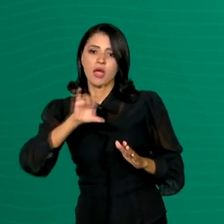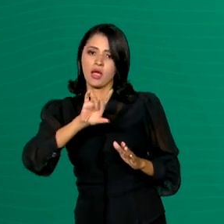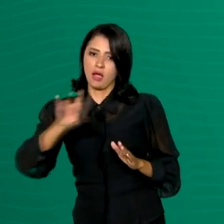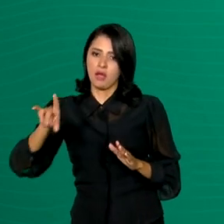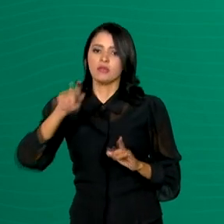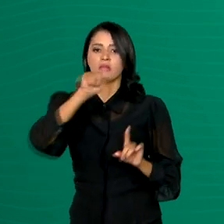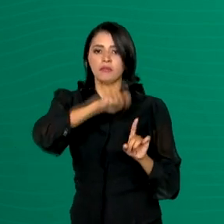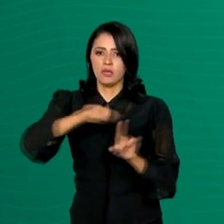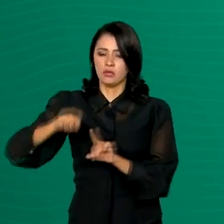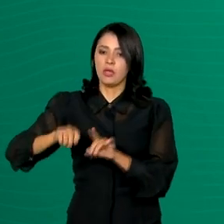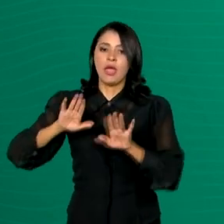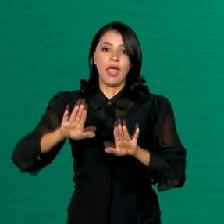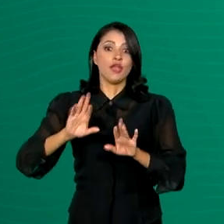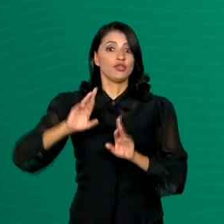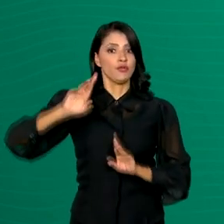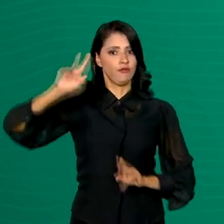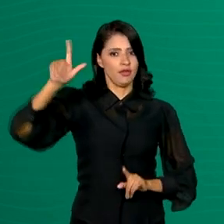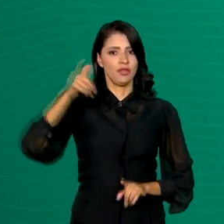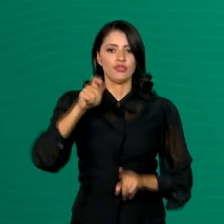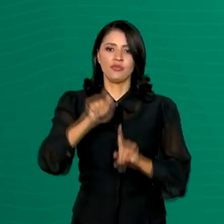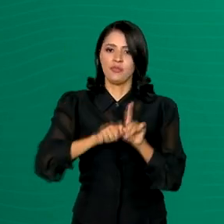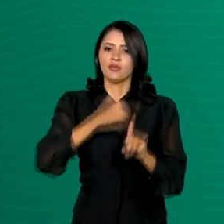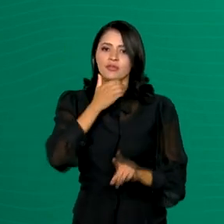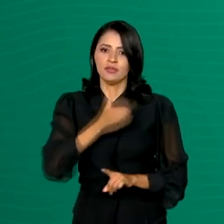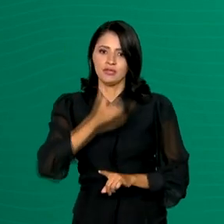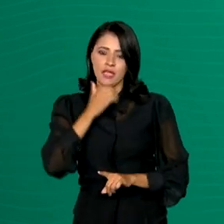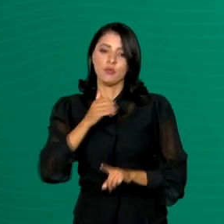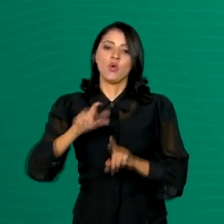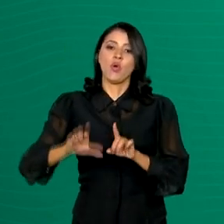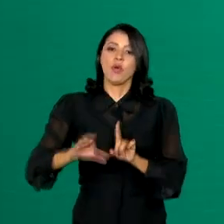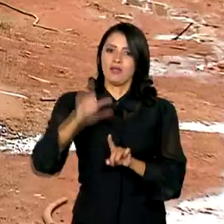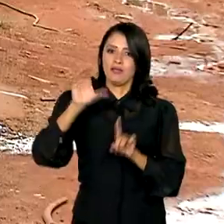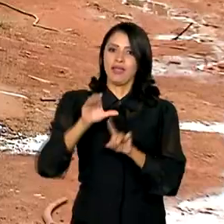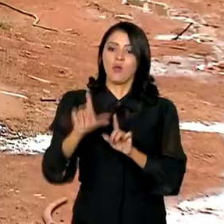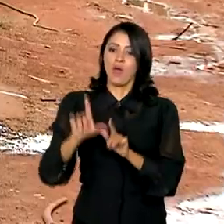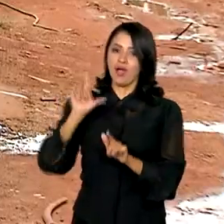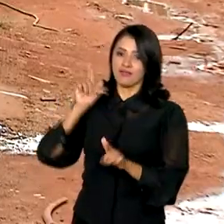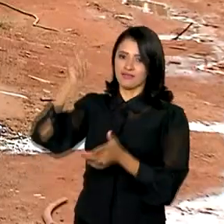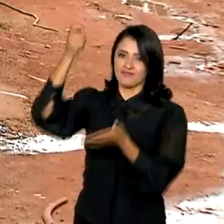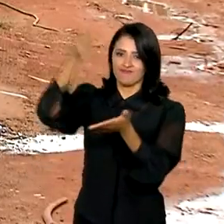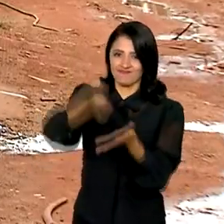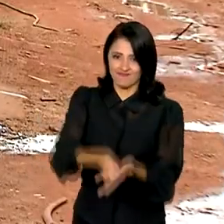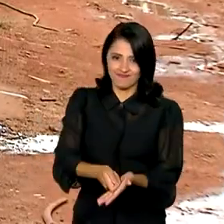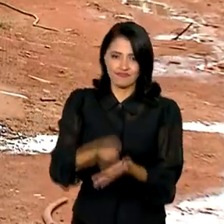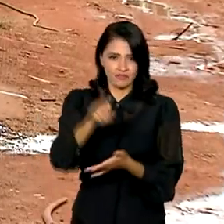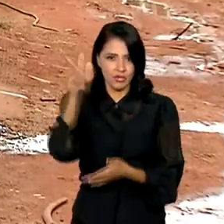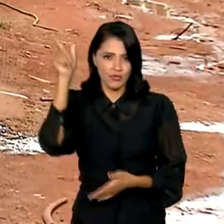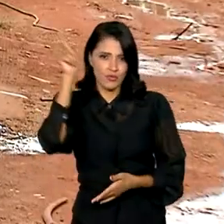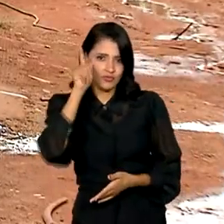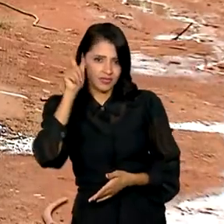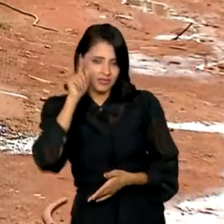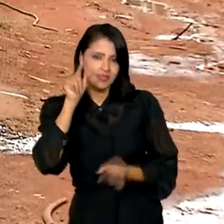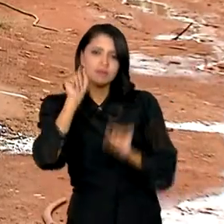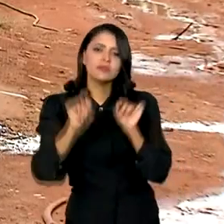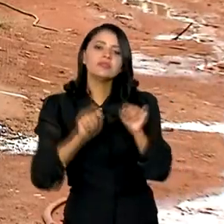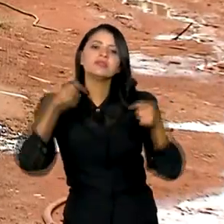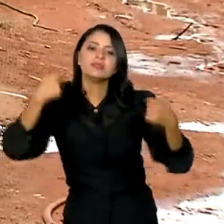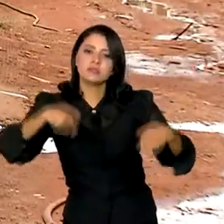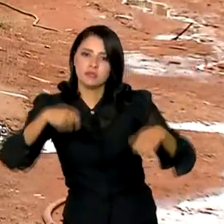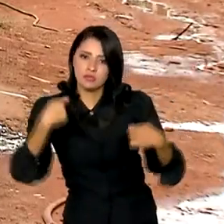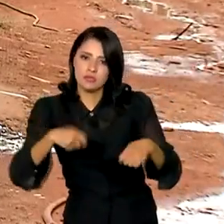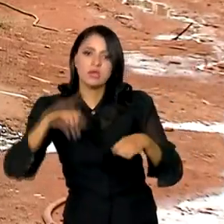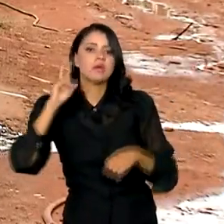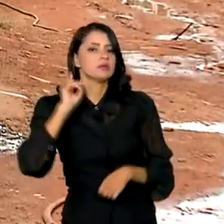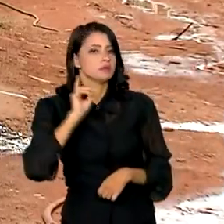menos em dezembro, quando o calendário é antecipado. Para receber o benefício, é necessário manter